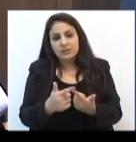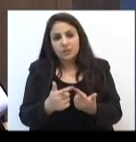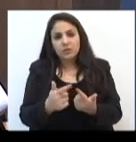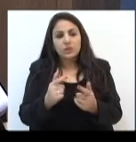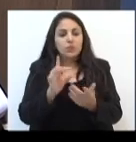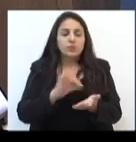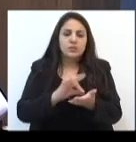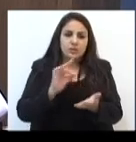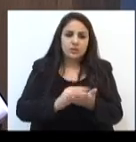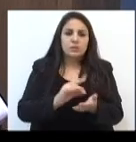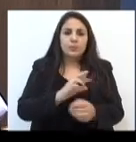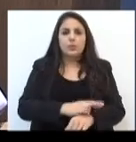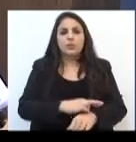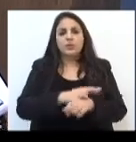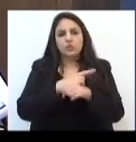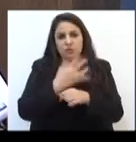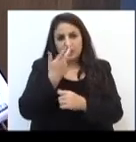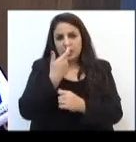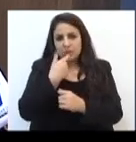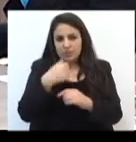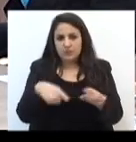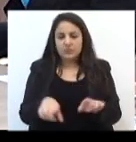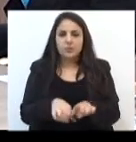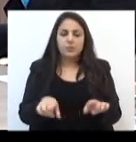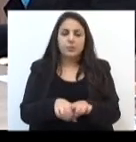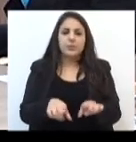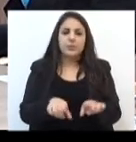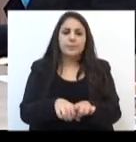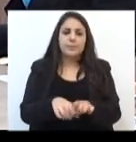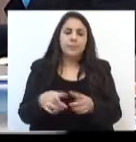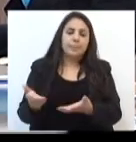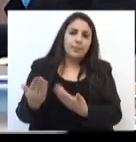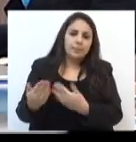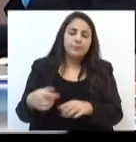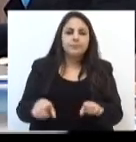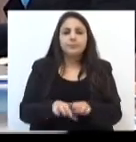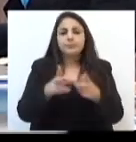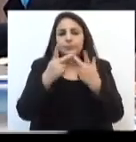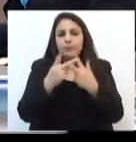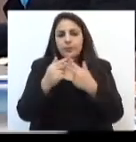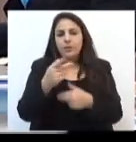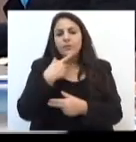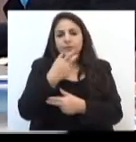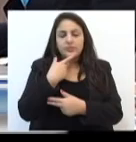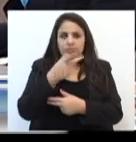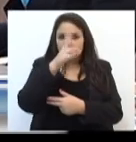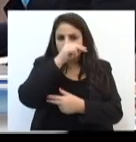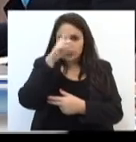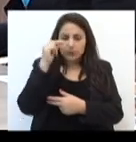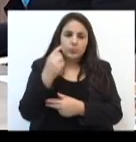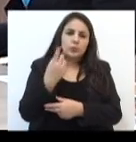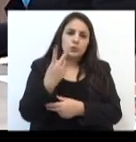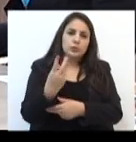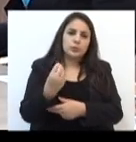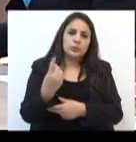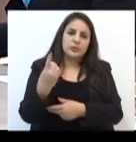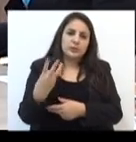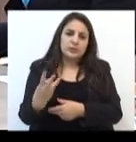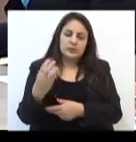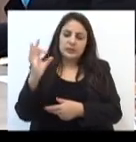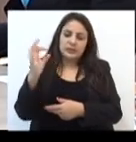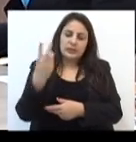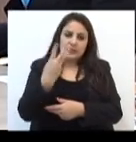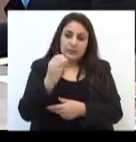buscam proteger crianças e adolescentes. Conforme um levantamento do município, em 2013, cerca de